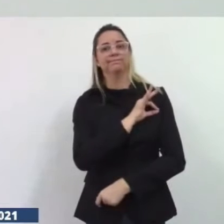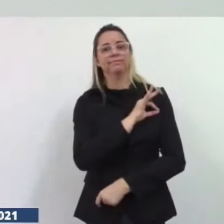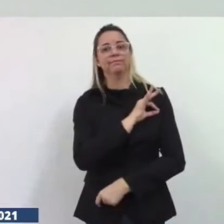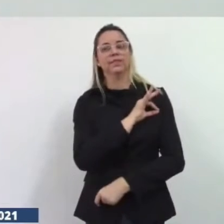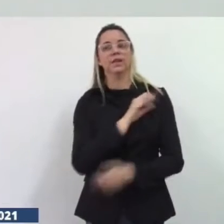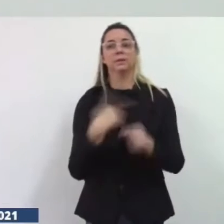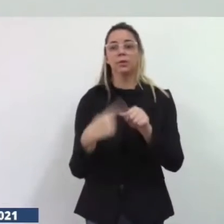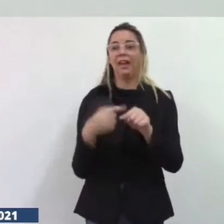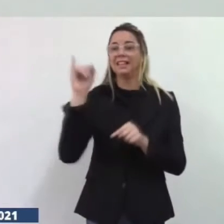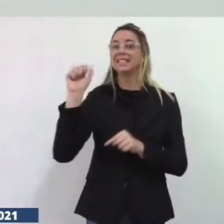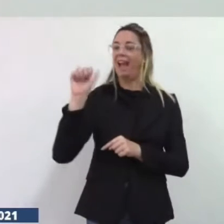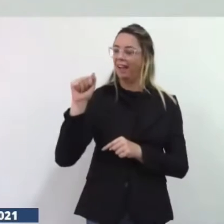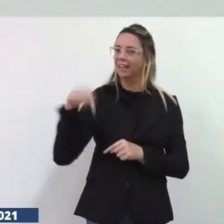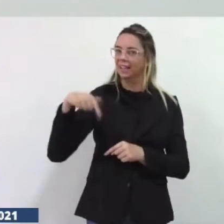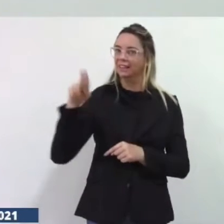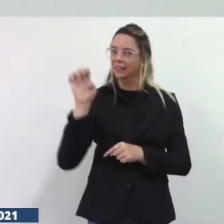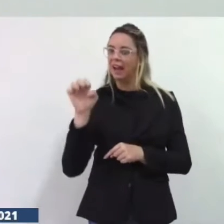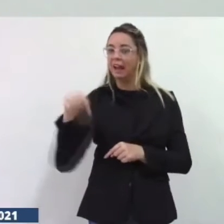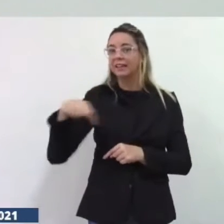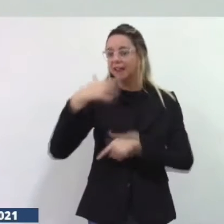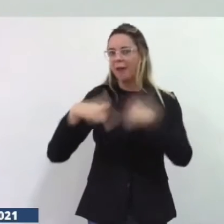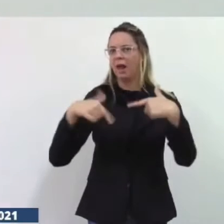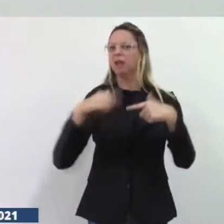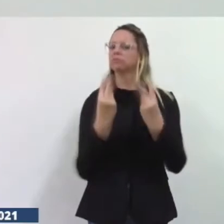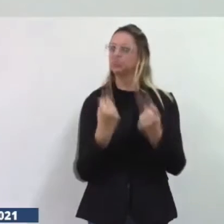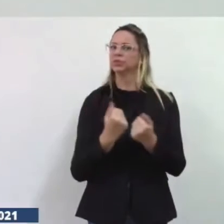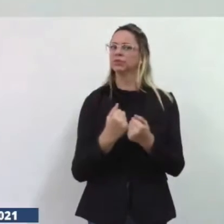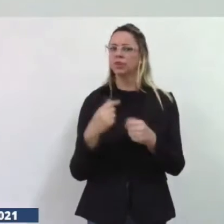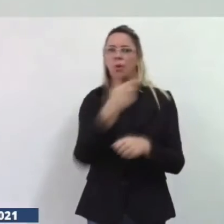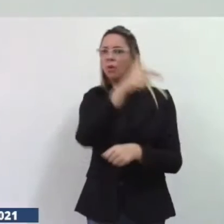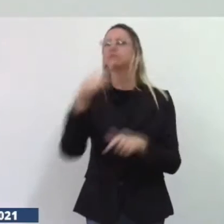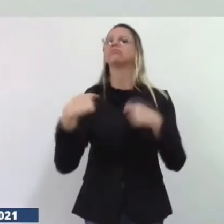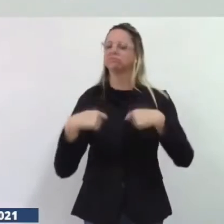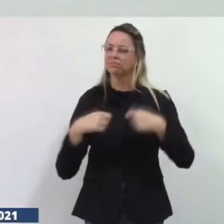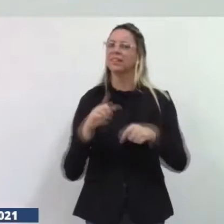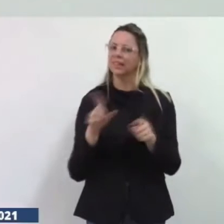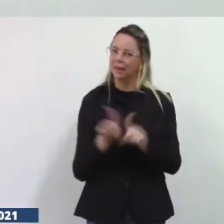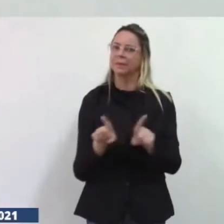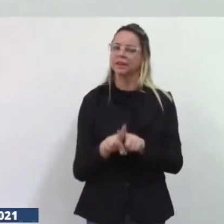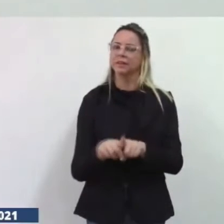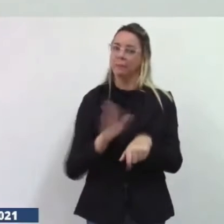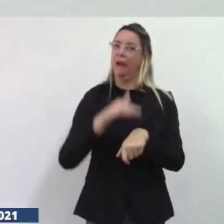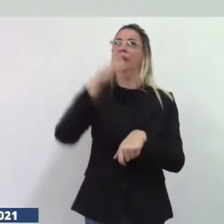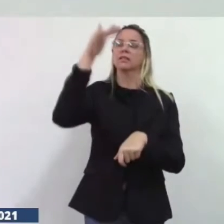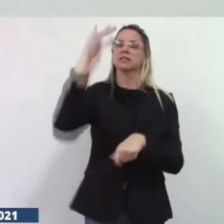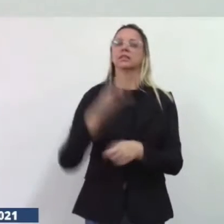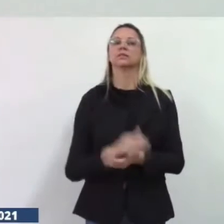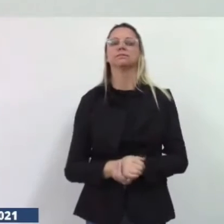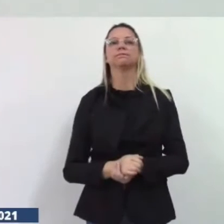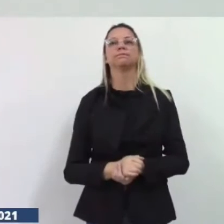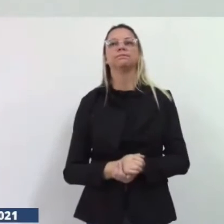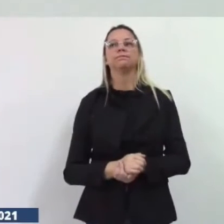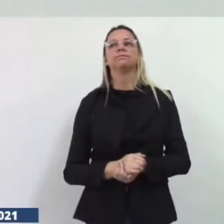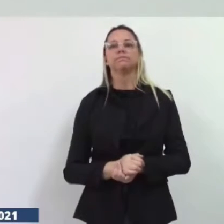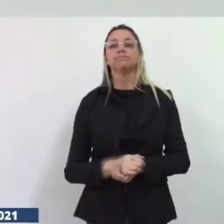em nosso município e com isso pedir também que contrate